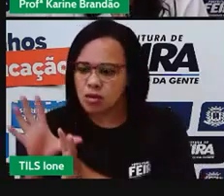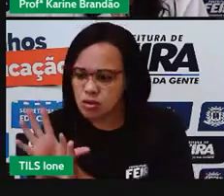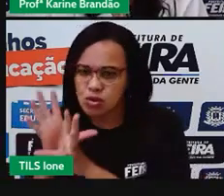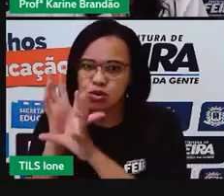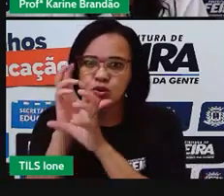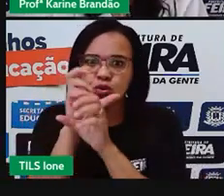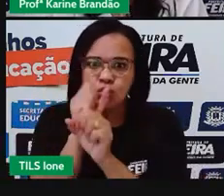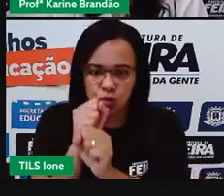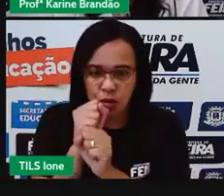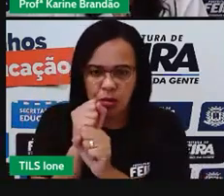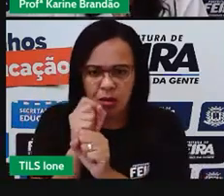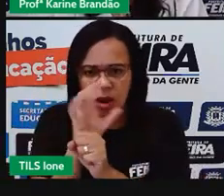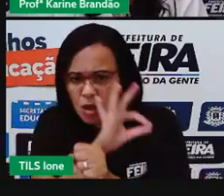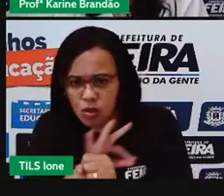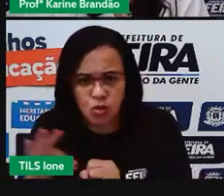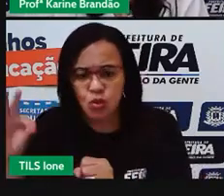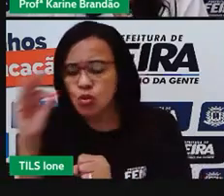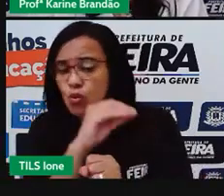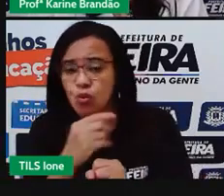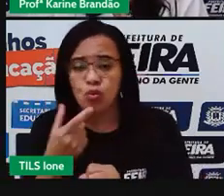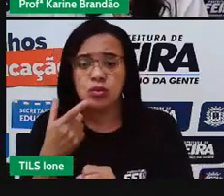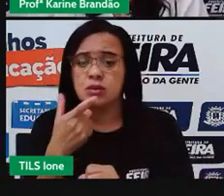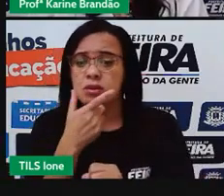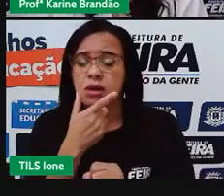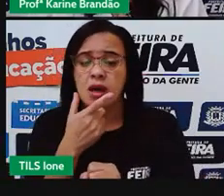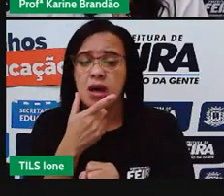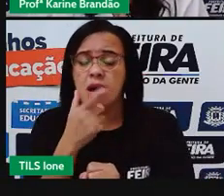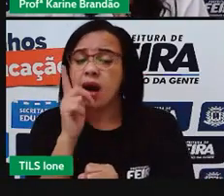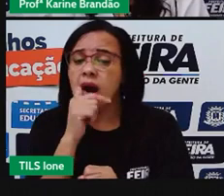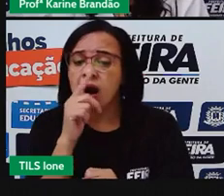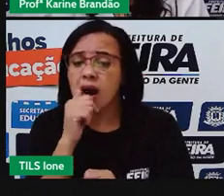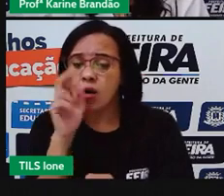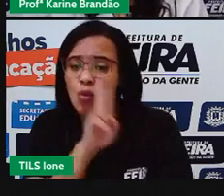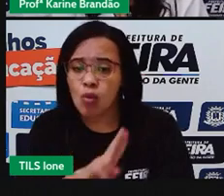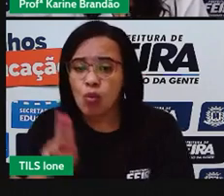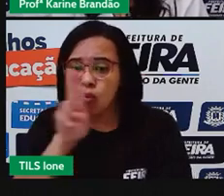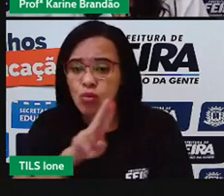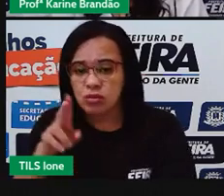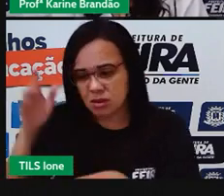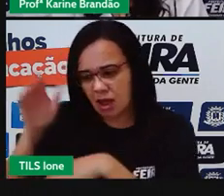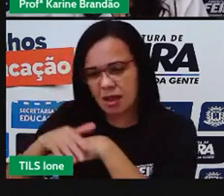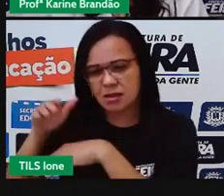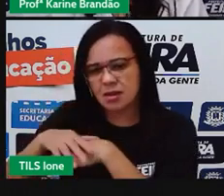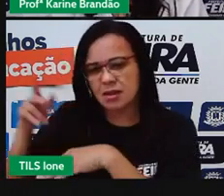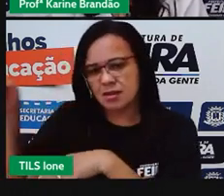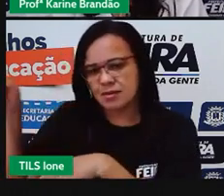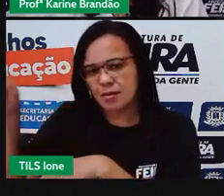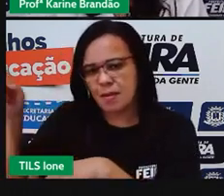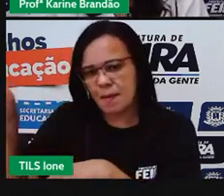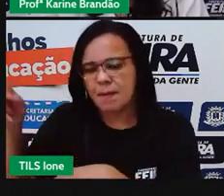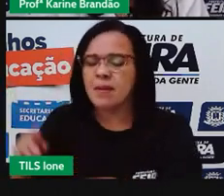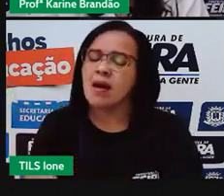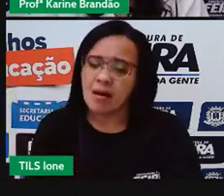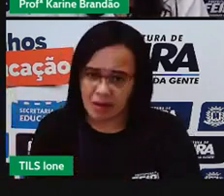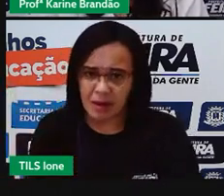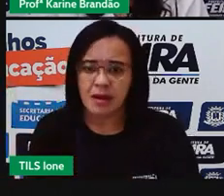de toda a água consumida por mim, né? É diariamente, certo?